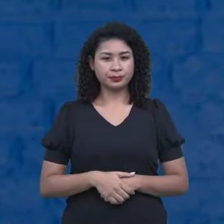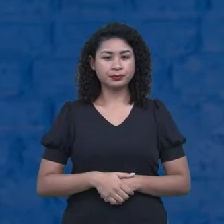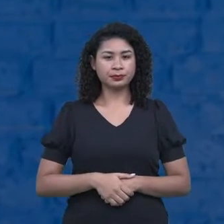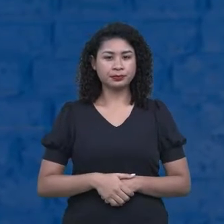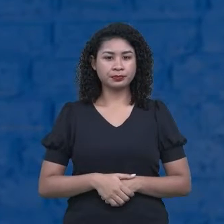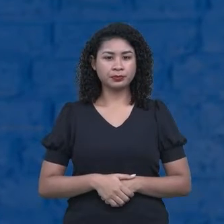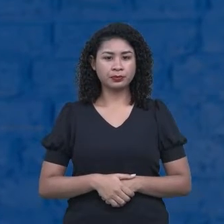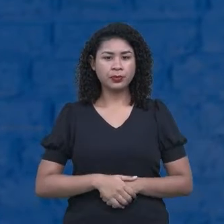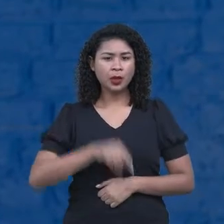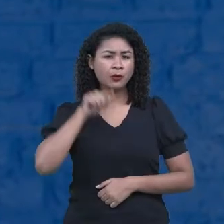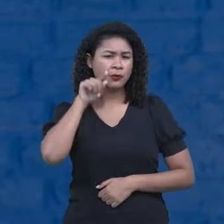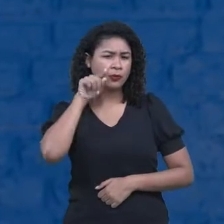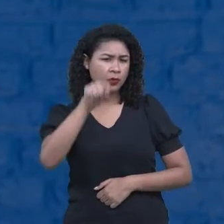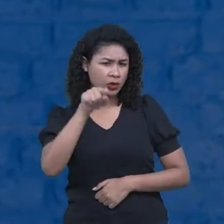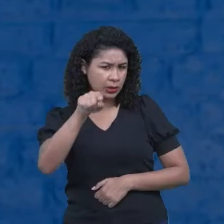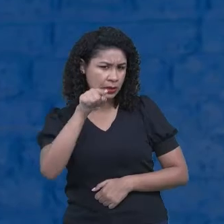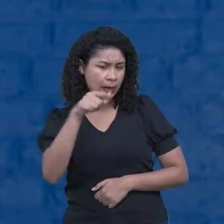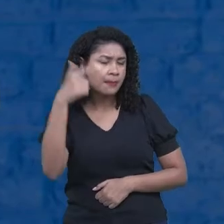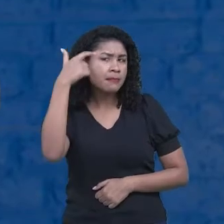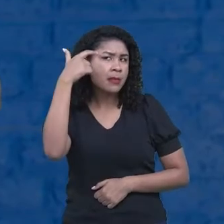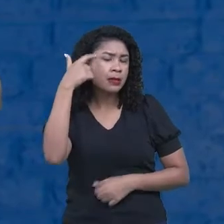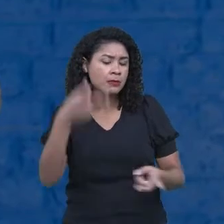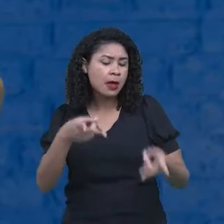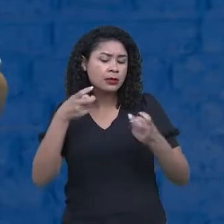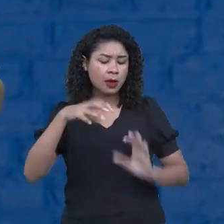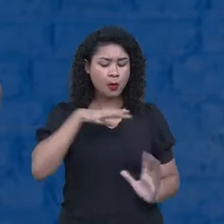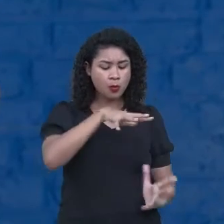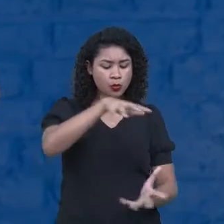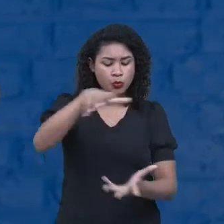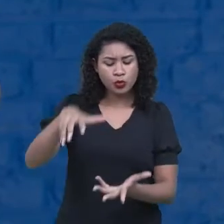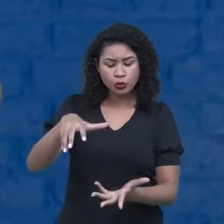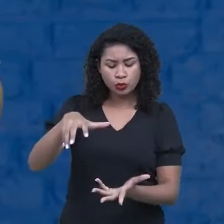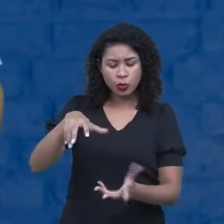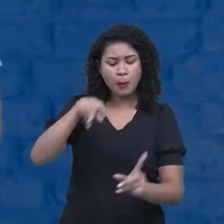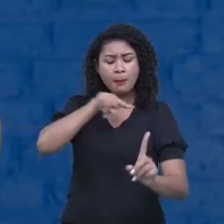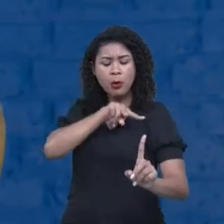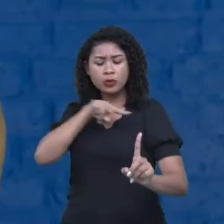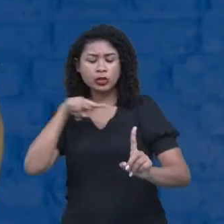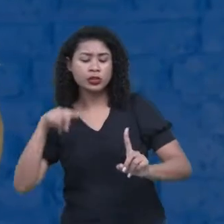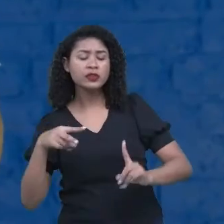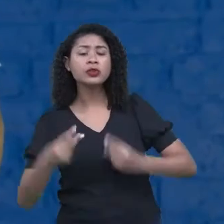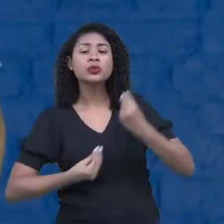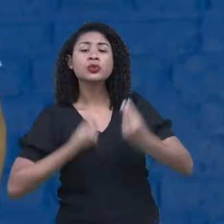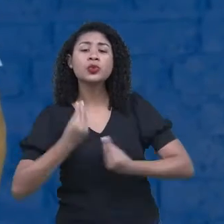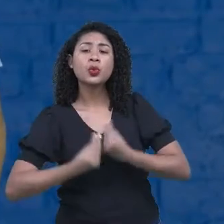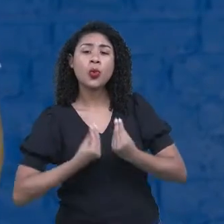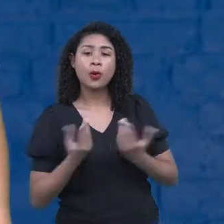agora? Está vendo o mundo agora? Com que olhos? Será? E aí?